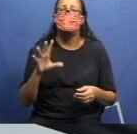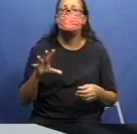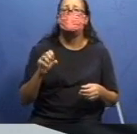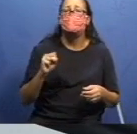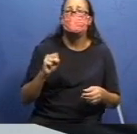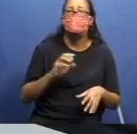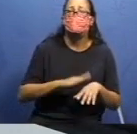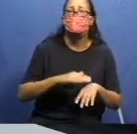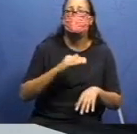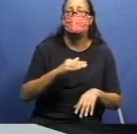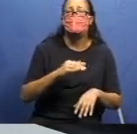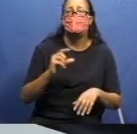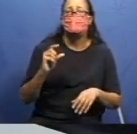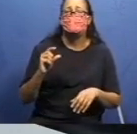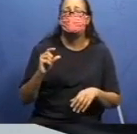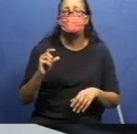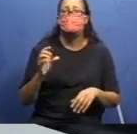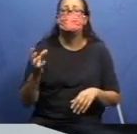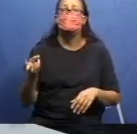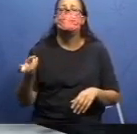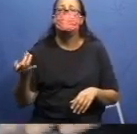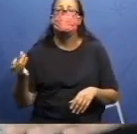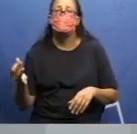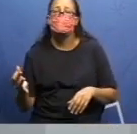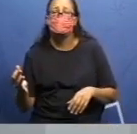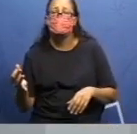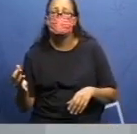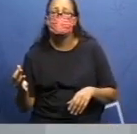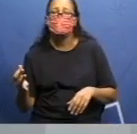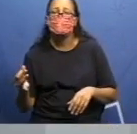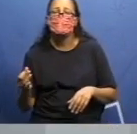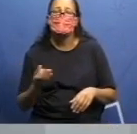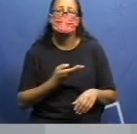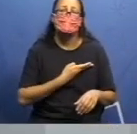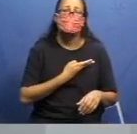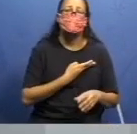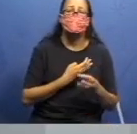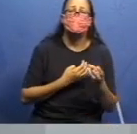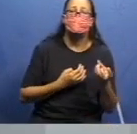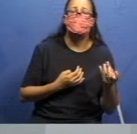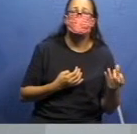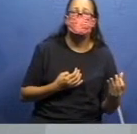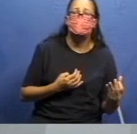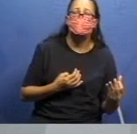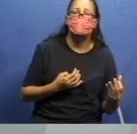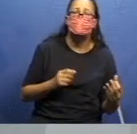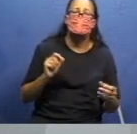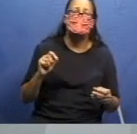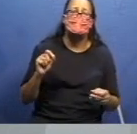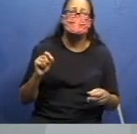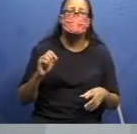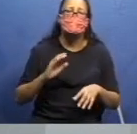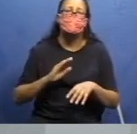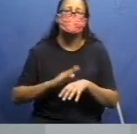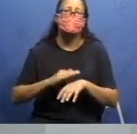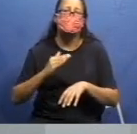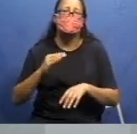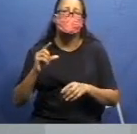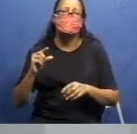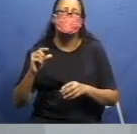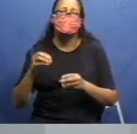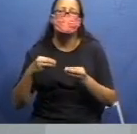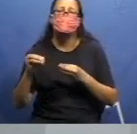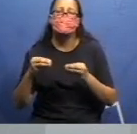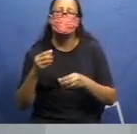terminar, eu vou contar as minhas tampinhas, o meu amigo vai contar as tampinhas dele, e quem tiver mais tampinhas vai ser o vencedor do jogo.